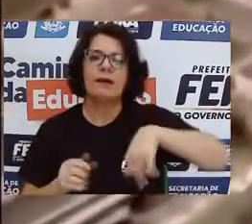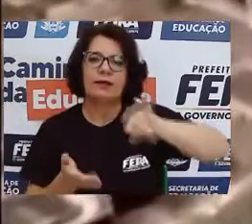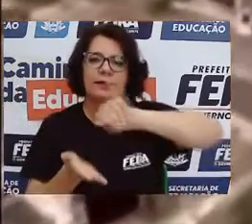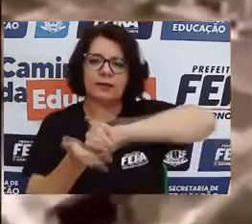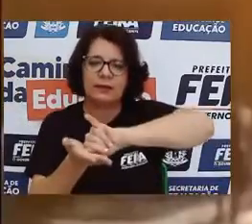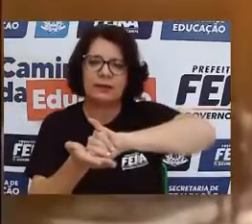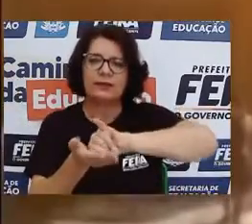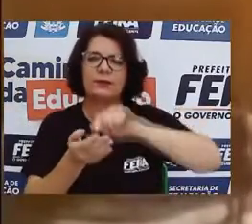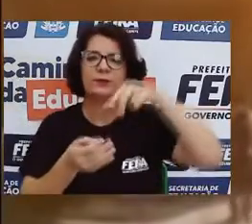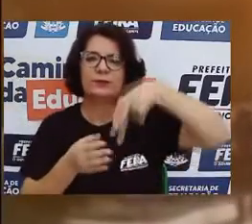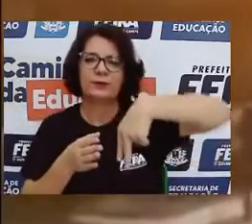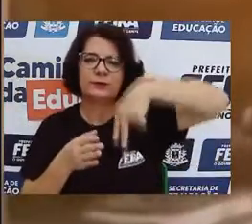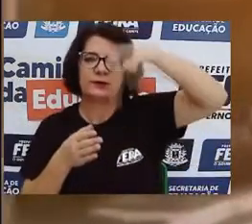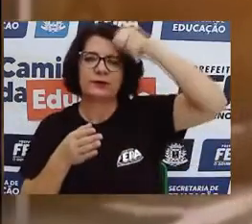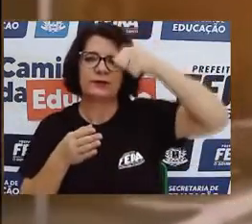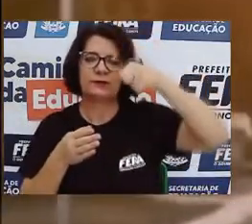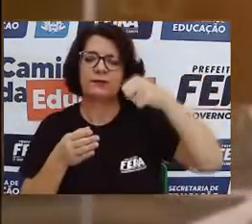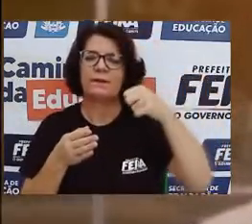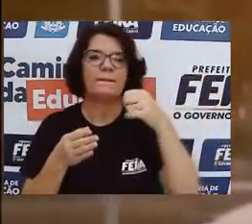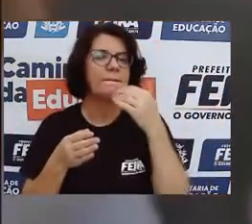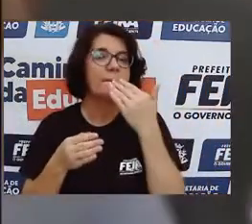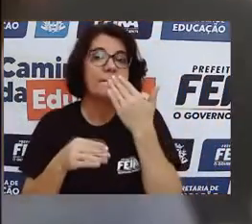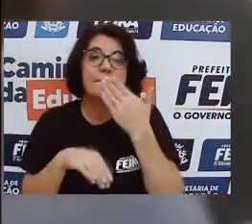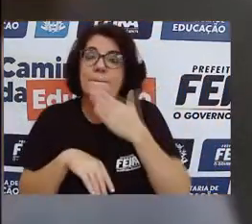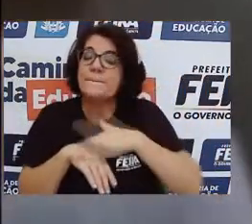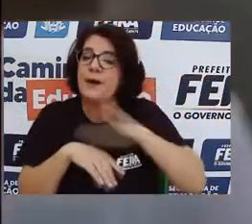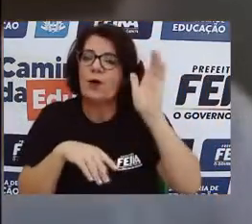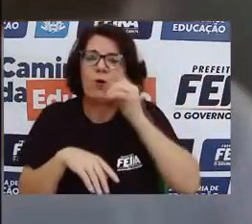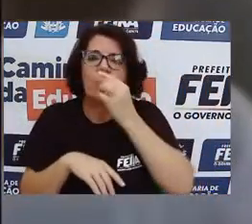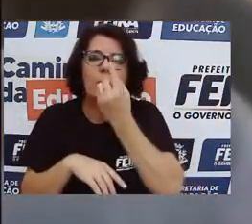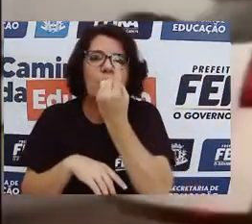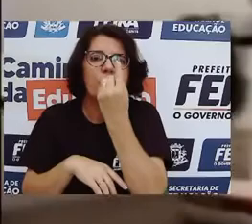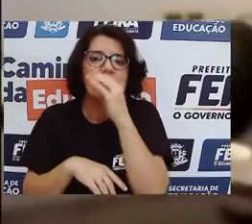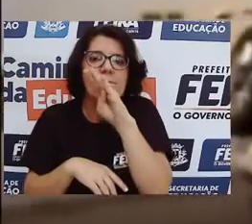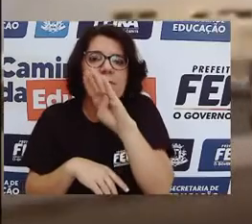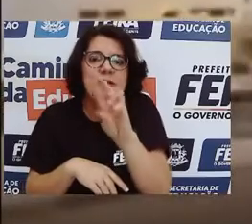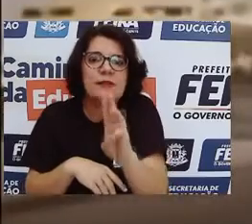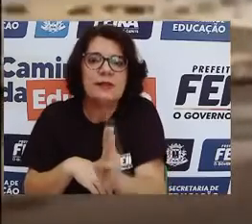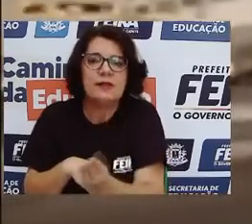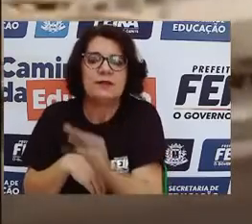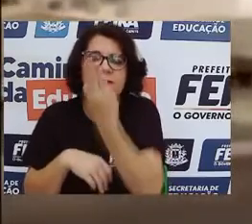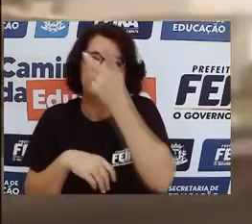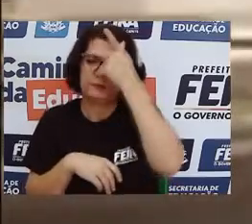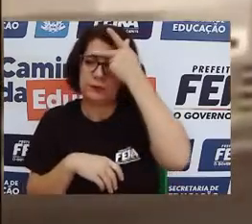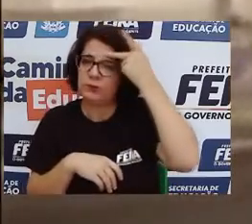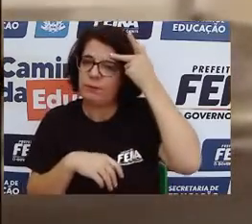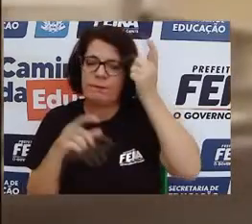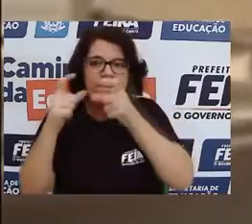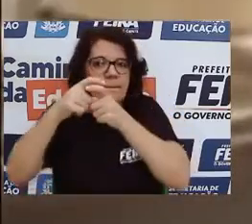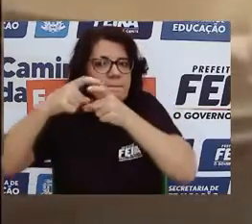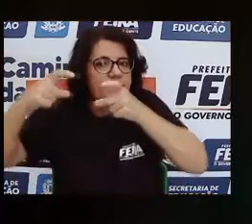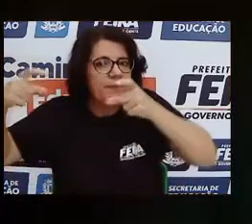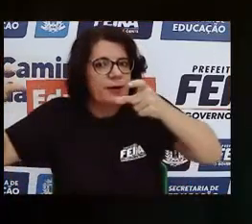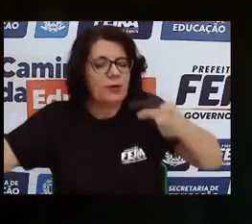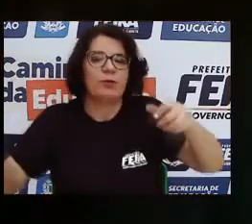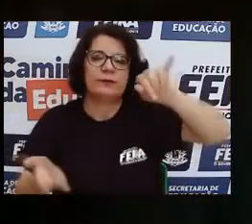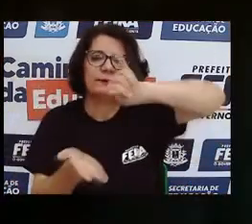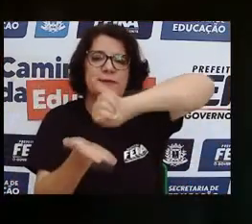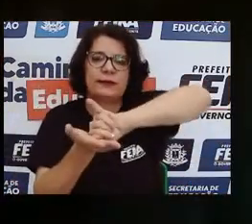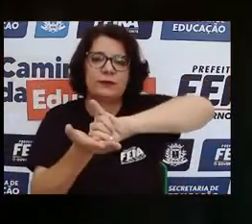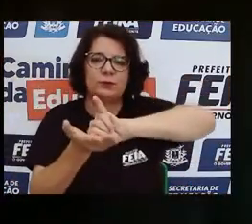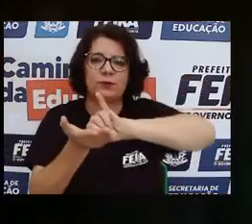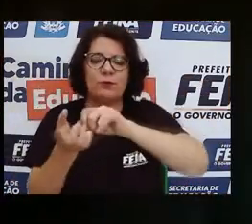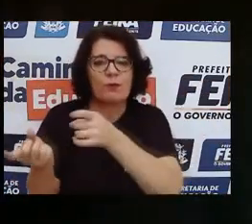nordestino, concentra aproximadamente um milhão de pessoas. maior centro comercial do interior do